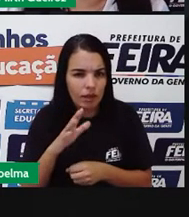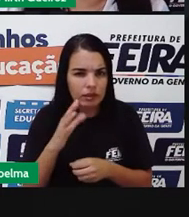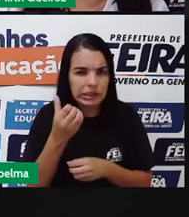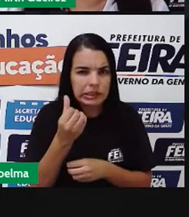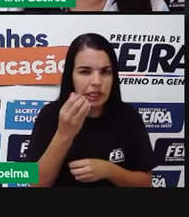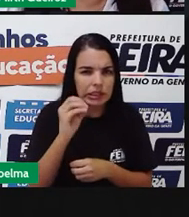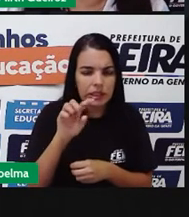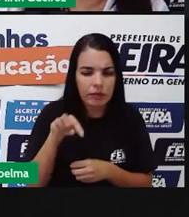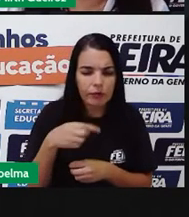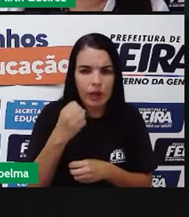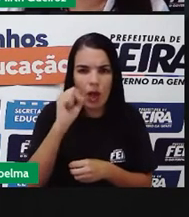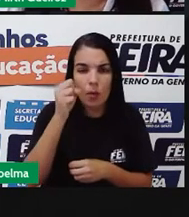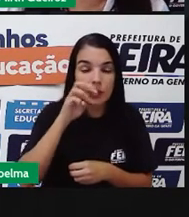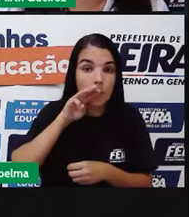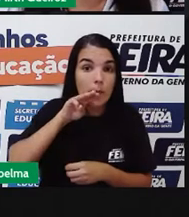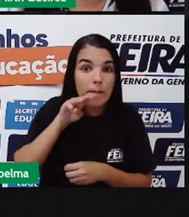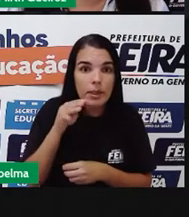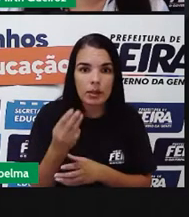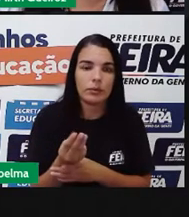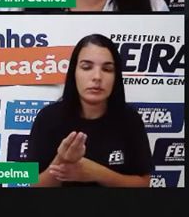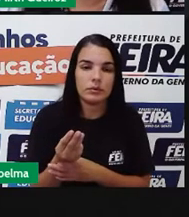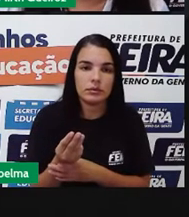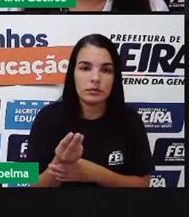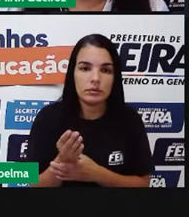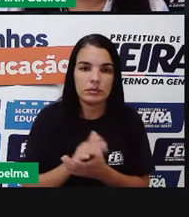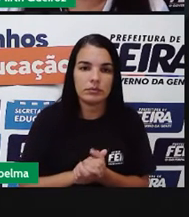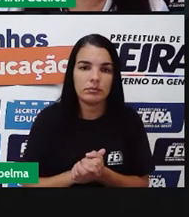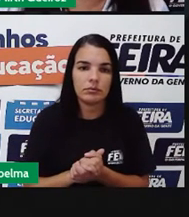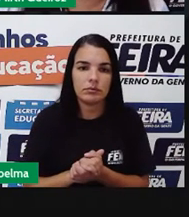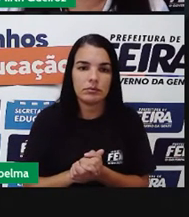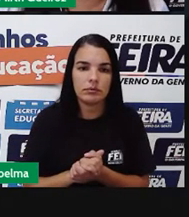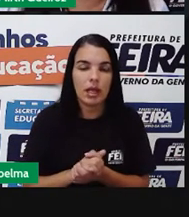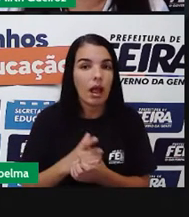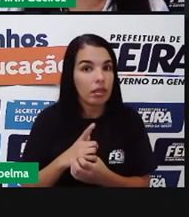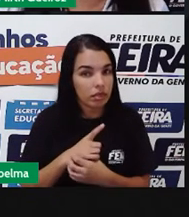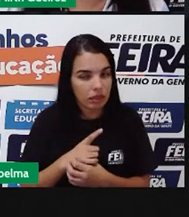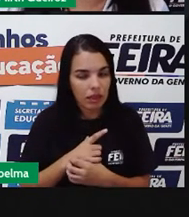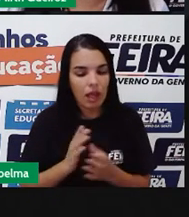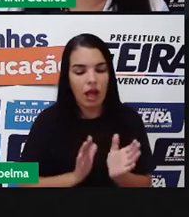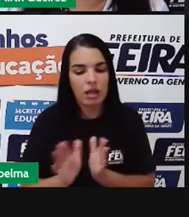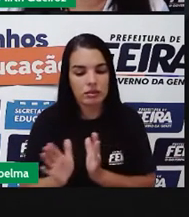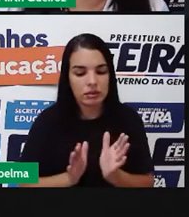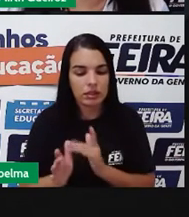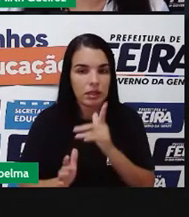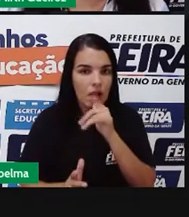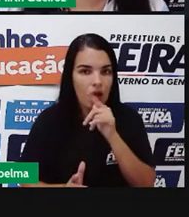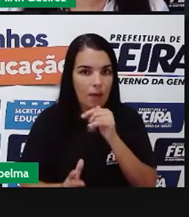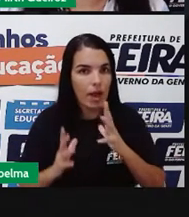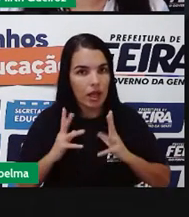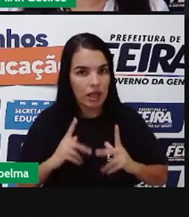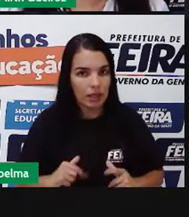,8 milhões possuíam acesso à água,